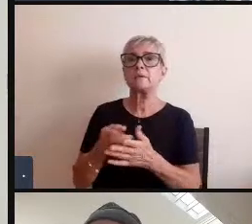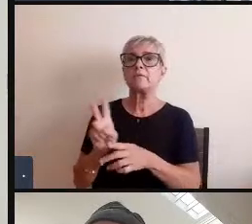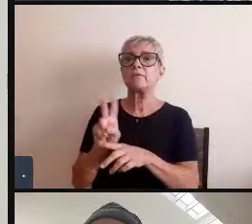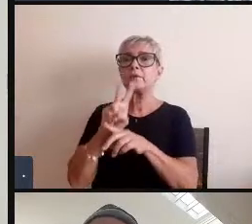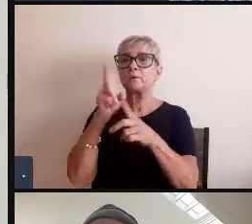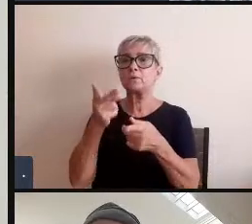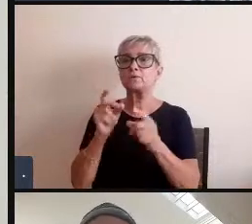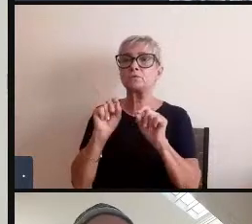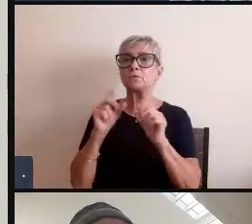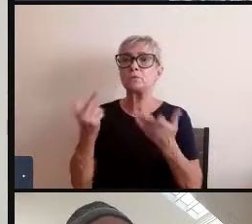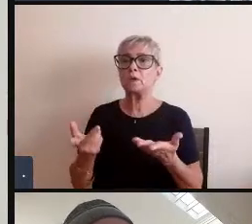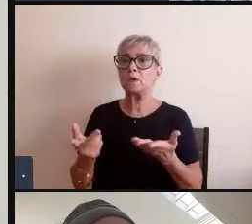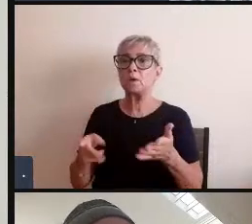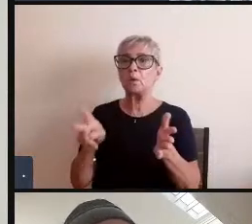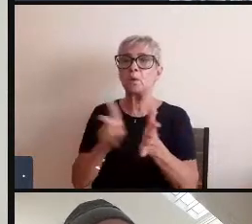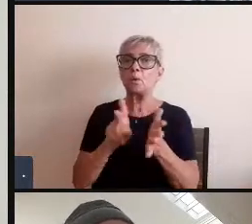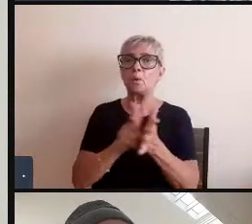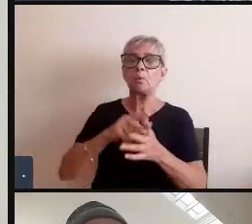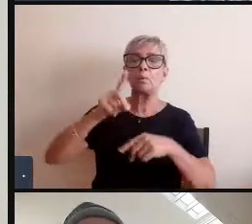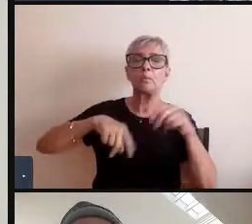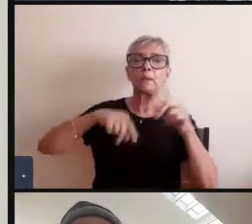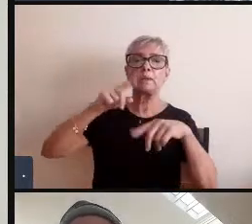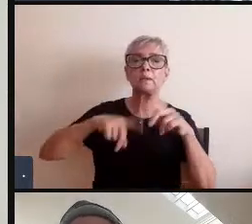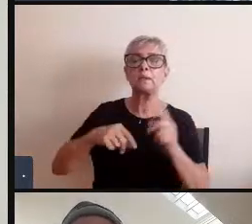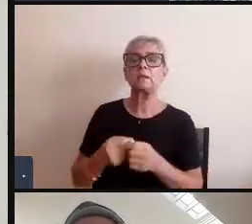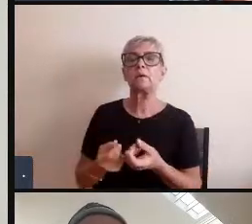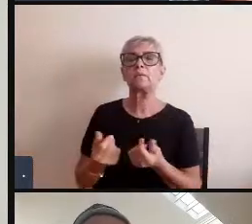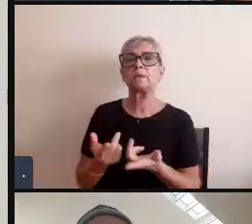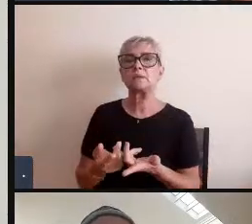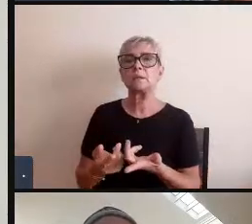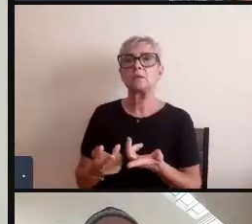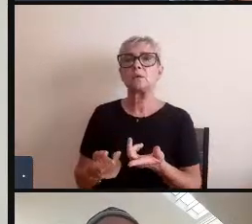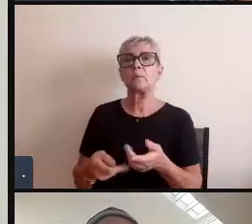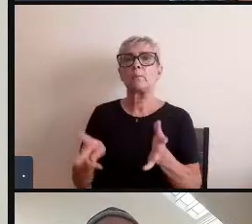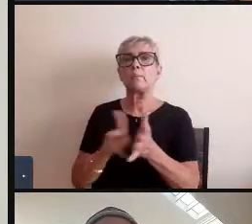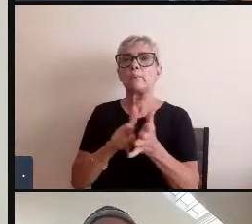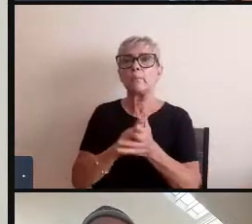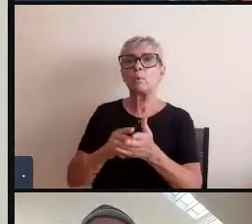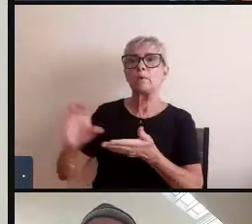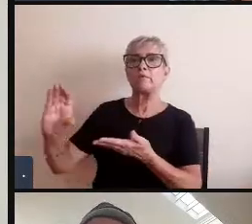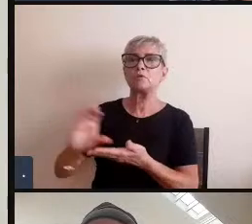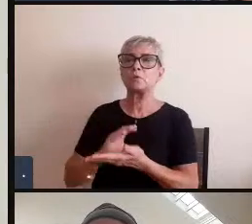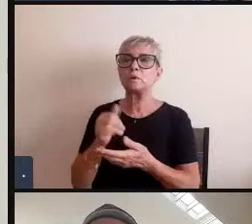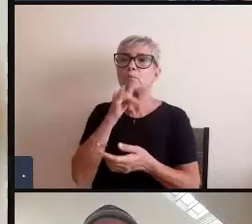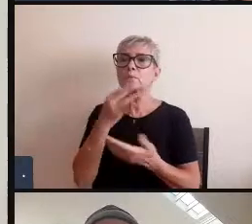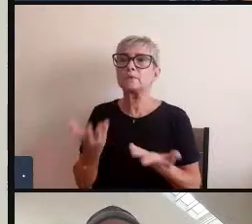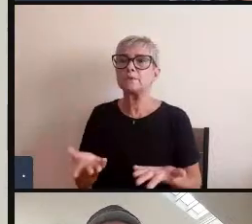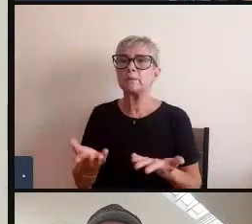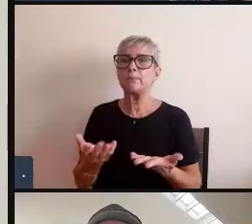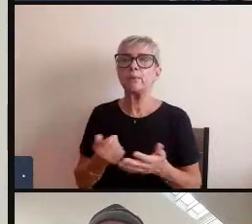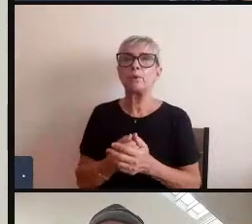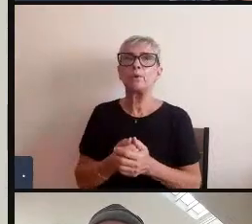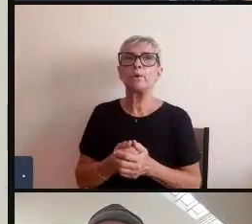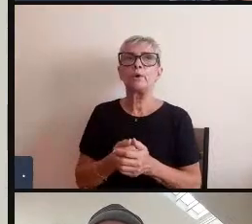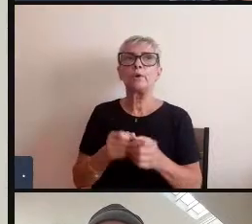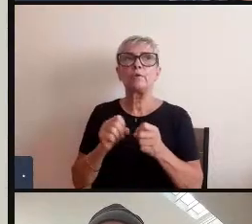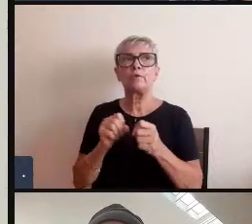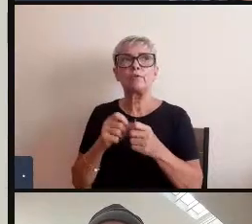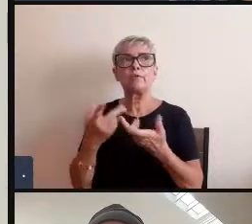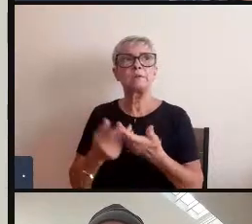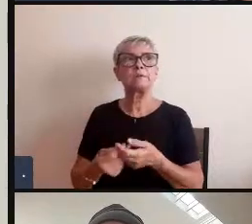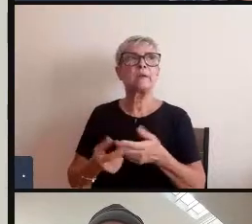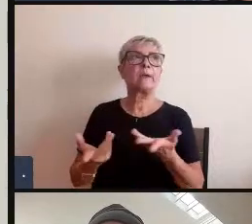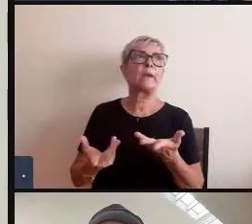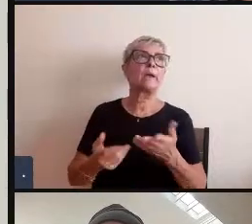próprio recurso financeiro que vem do investimento de por exemplo fazer uma expressão ou comprar uma peça de